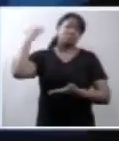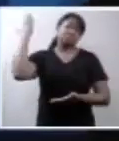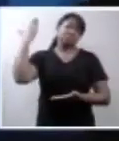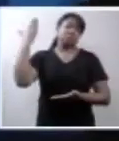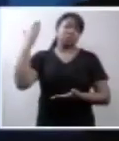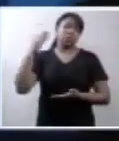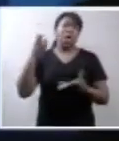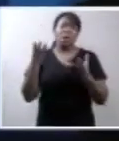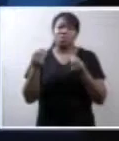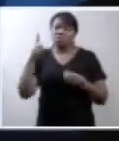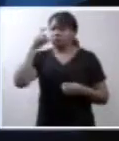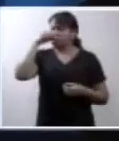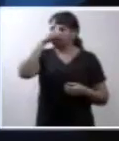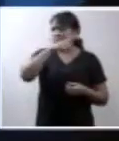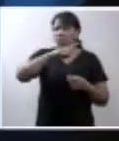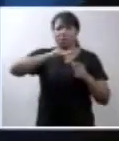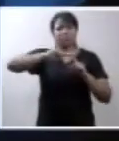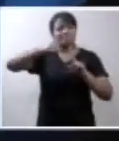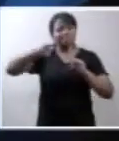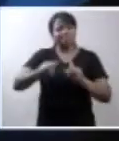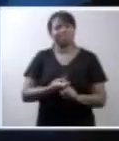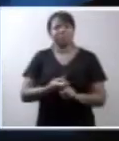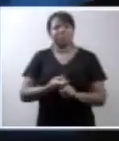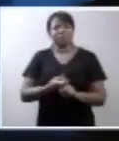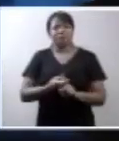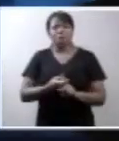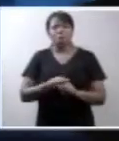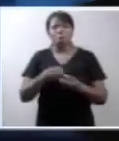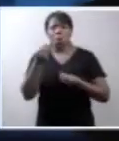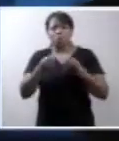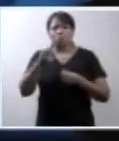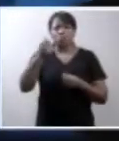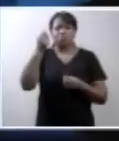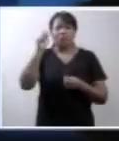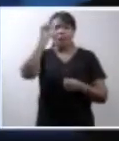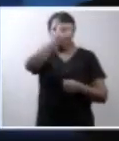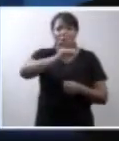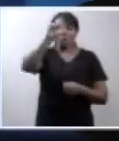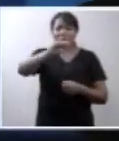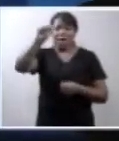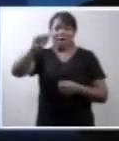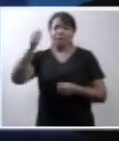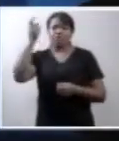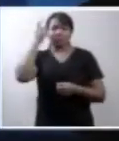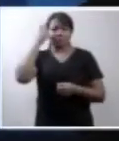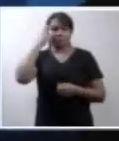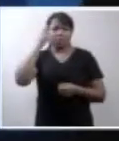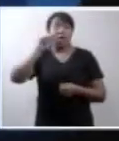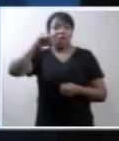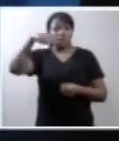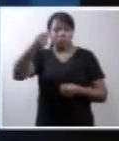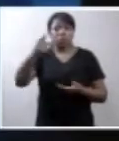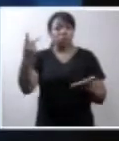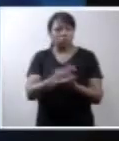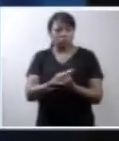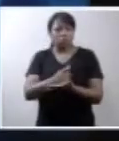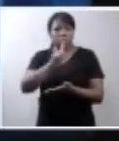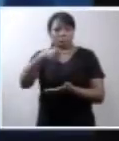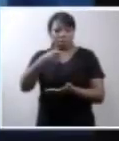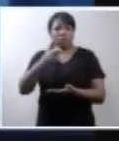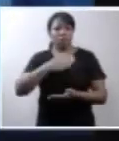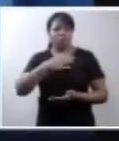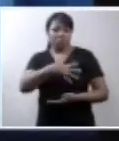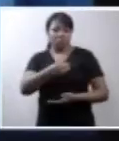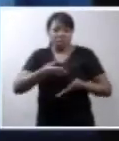Porque é muito difícil eu conseguir lembrar. É como se apagasse da minha memória tudo o que aconteceu, mas isso depois que ela nasceu. Porque